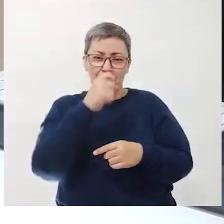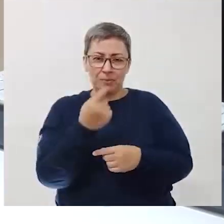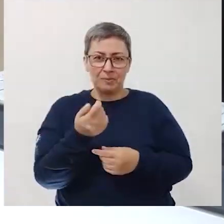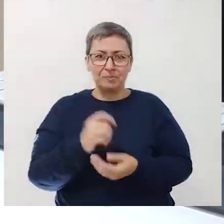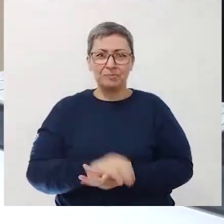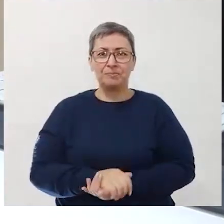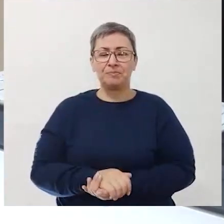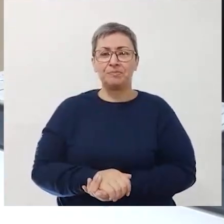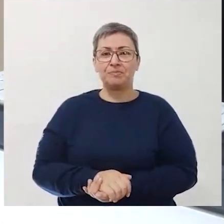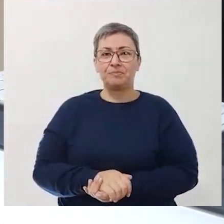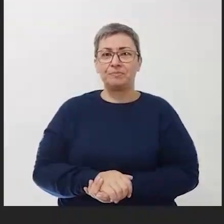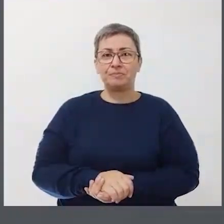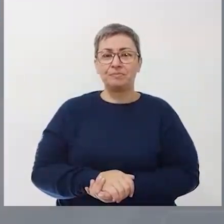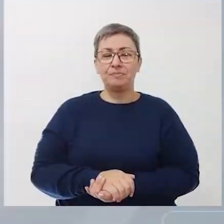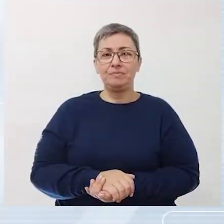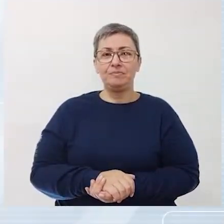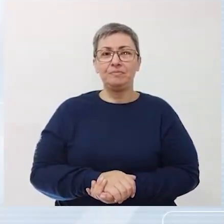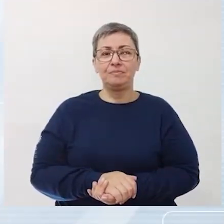aprender um pouquinho.